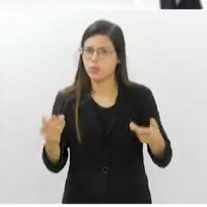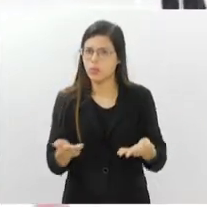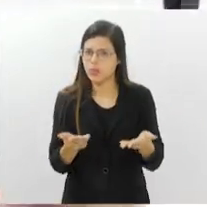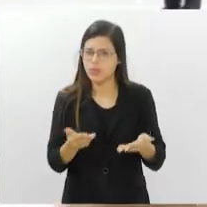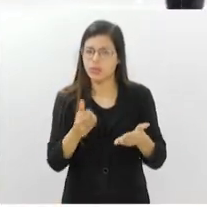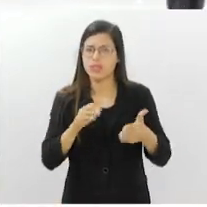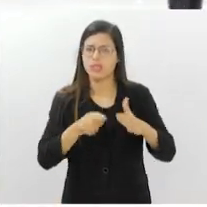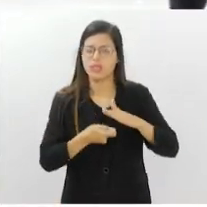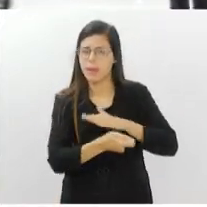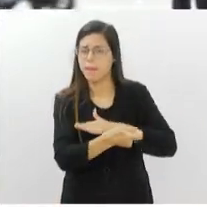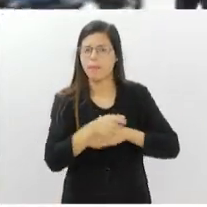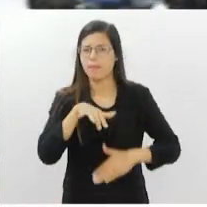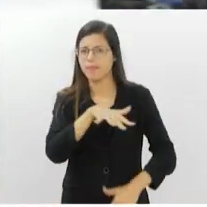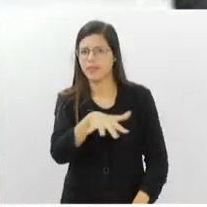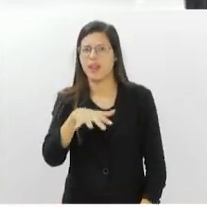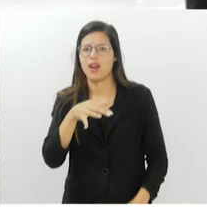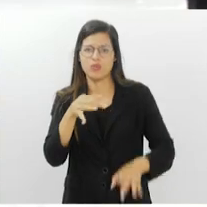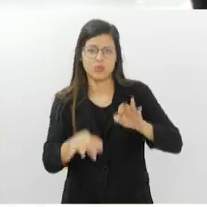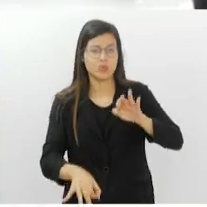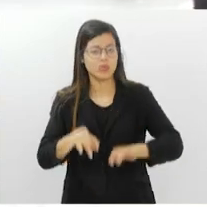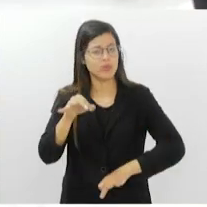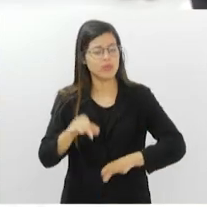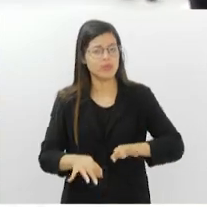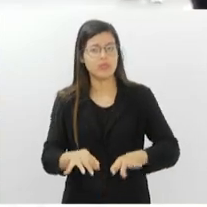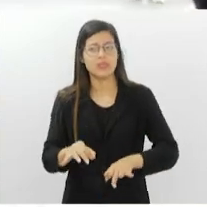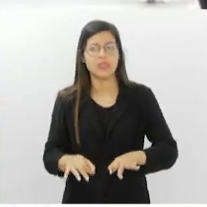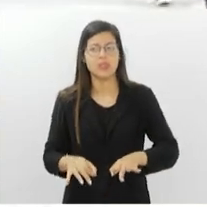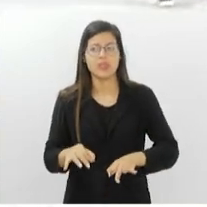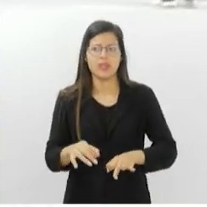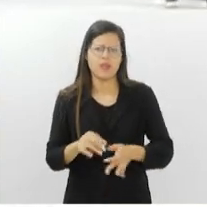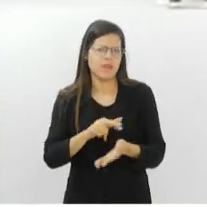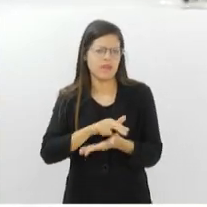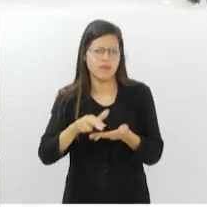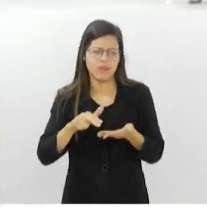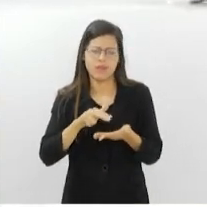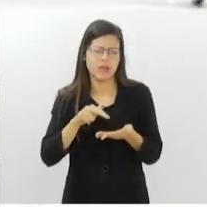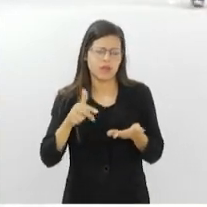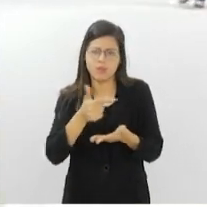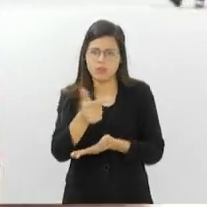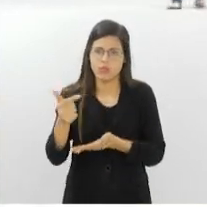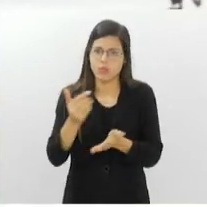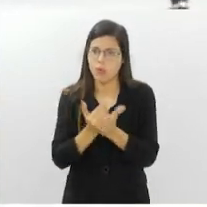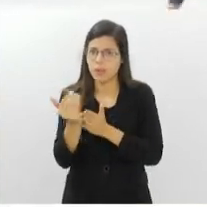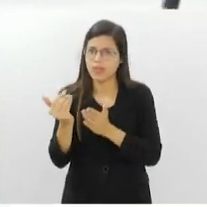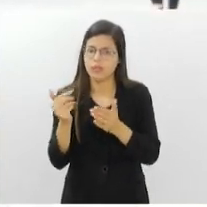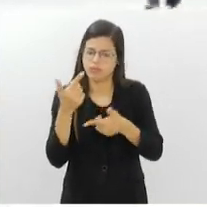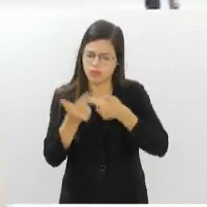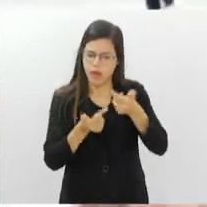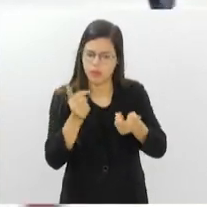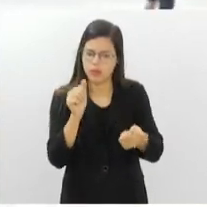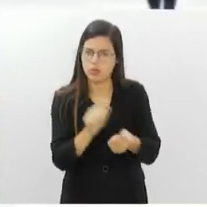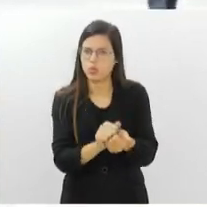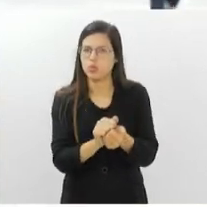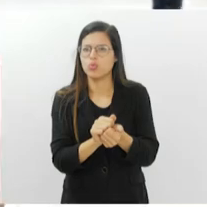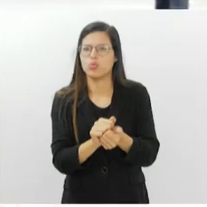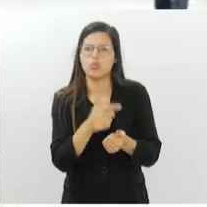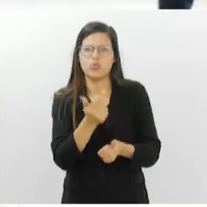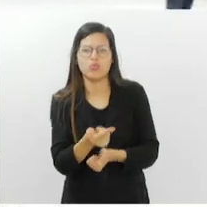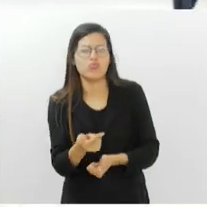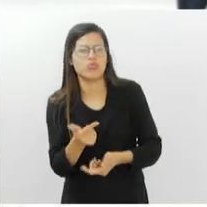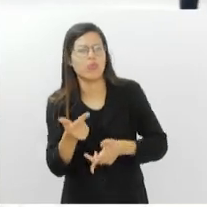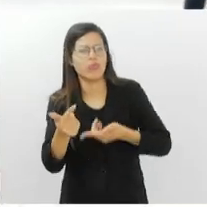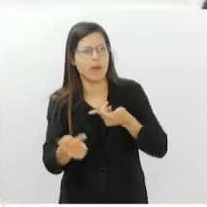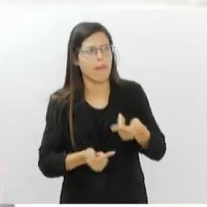empreendendo na área jurídica. Como muitos clientes meus que começaram comigo vendendo açaí que estavam desempregados foram lá olhar